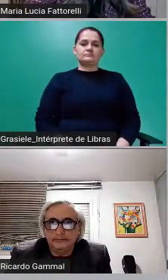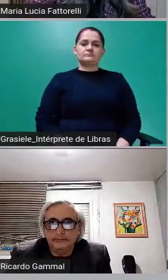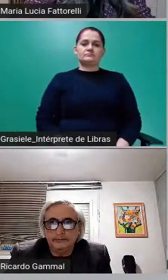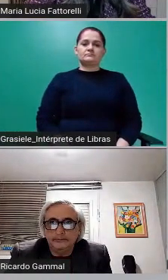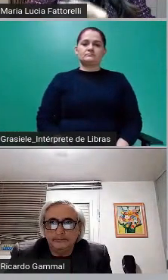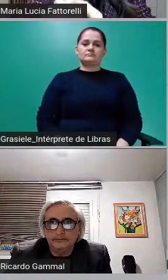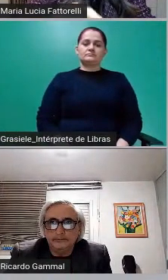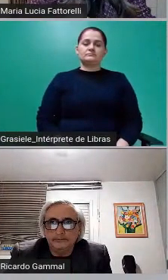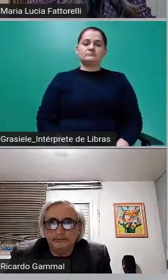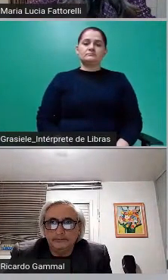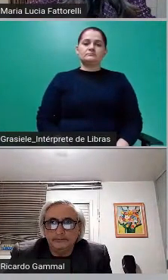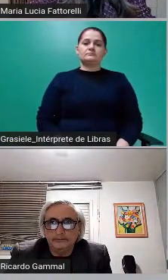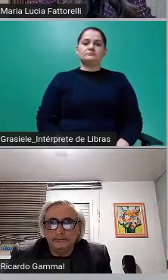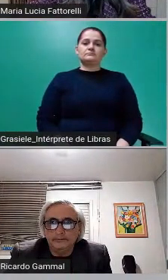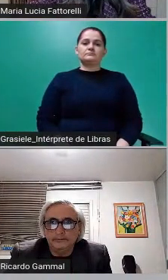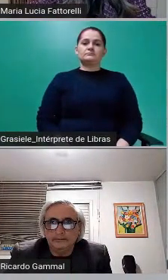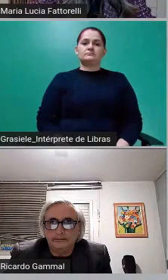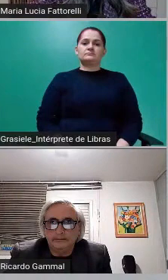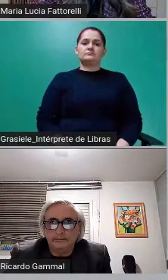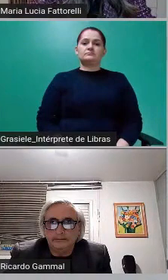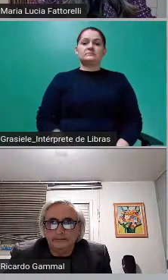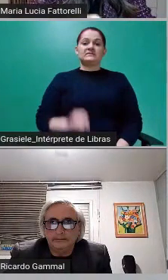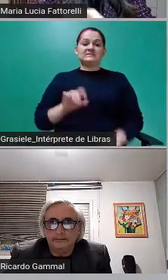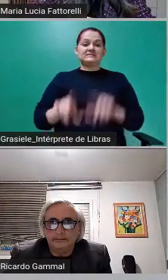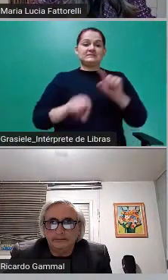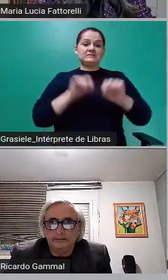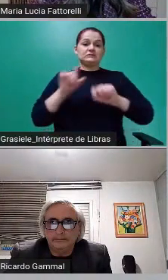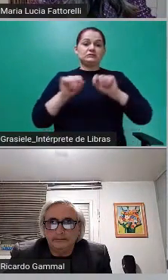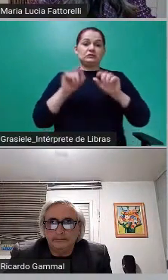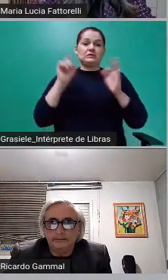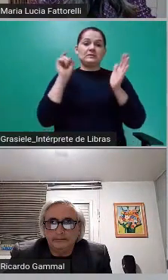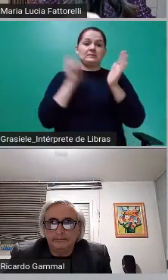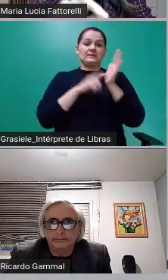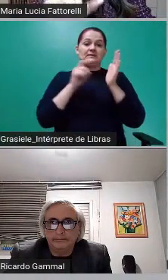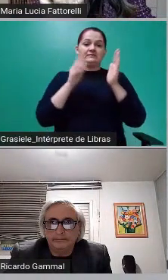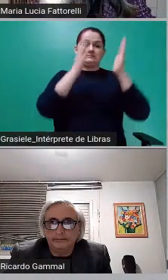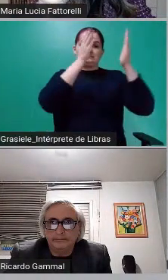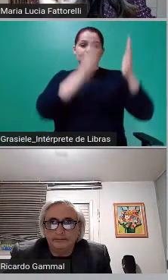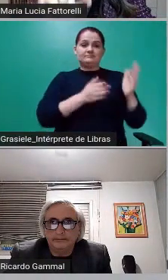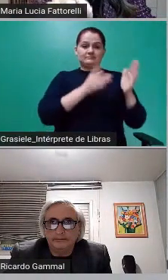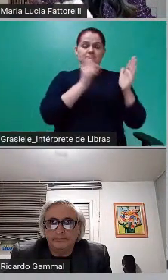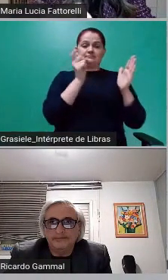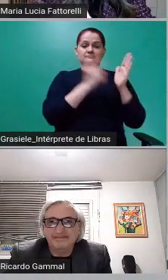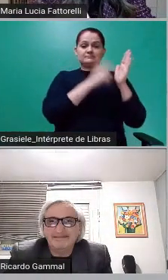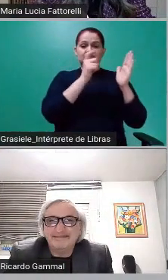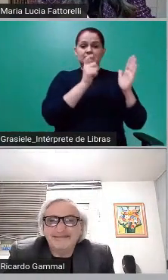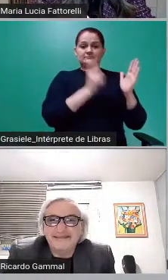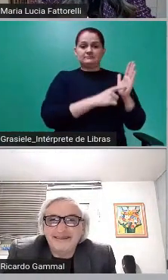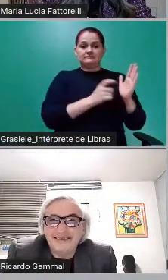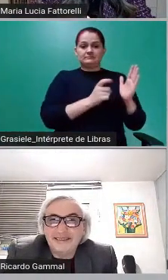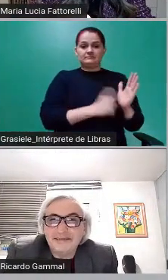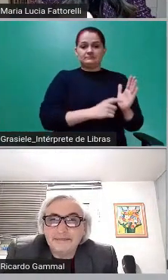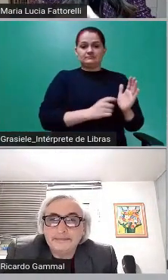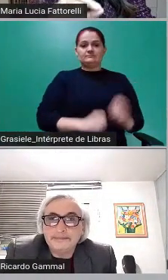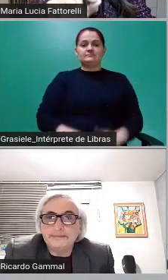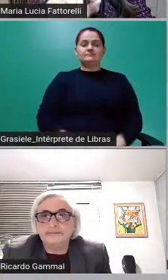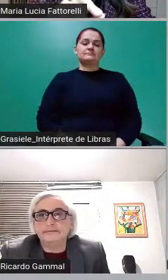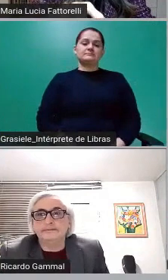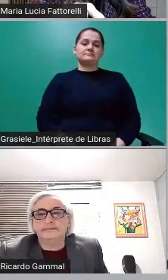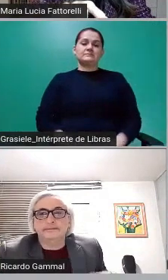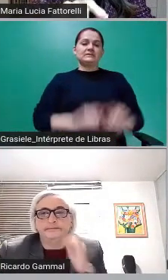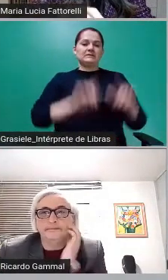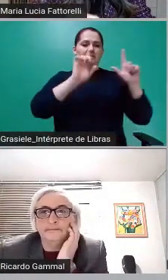Se você escolher na barra lateral aí, Carmen, clica na barra lateral, onde eles estão brilhadinhos,